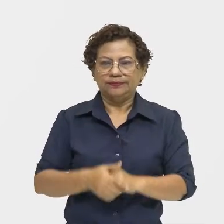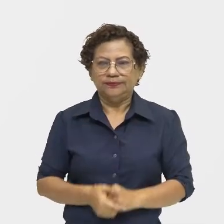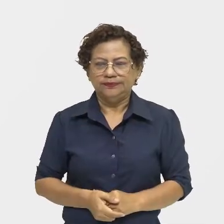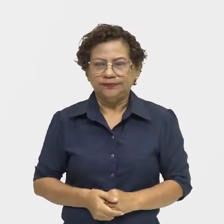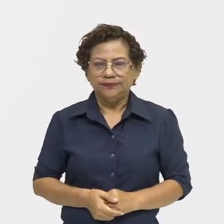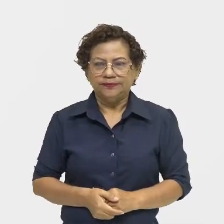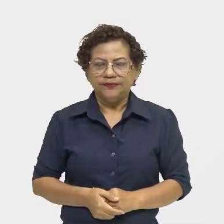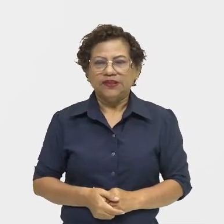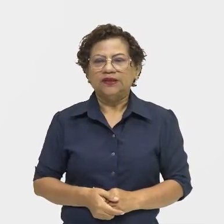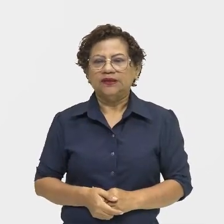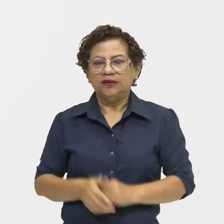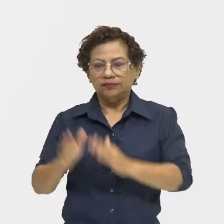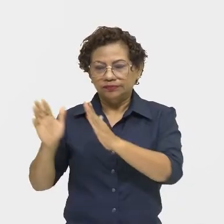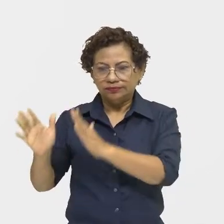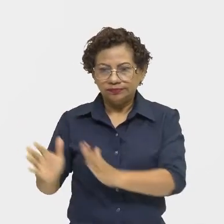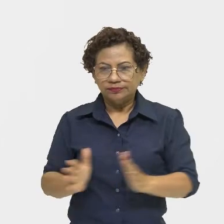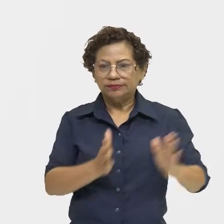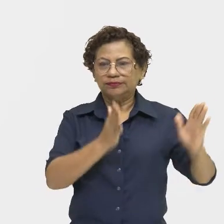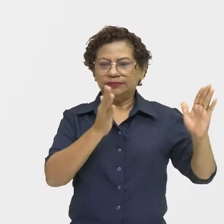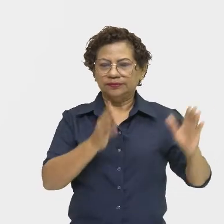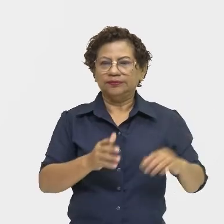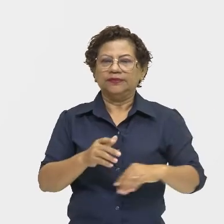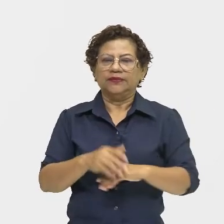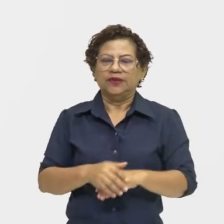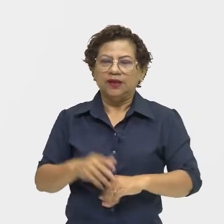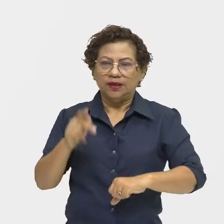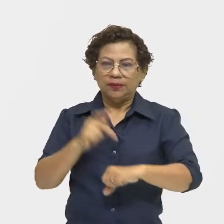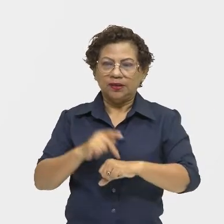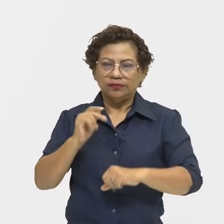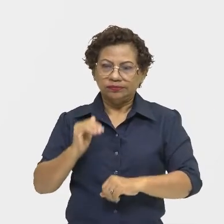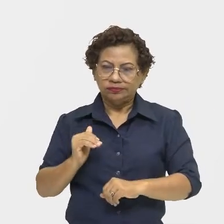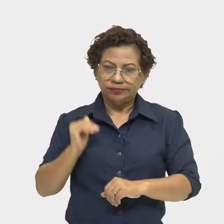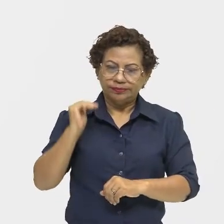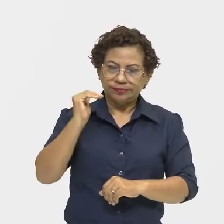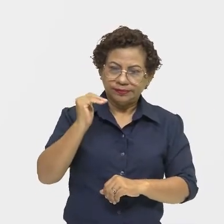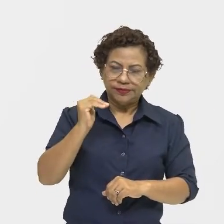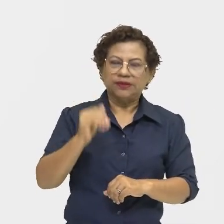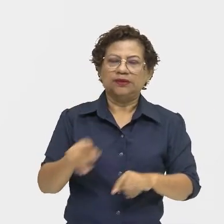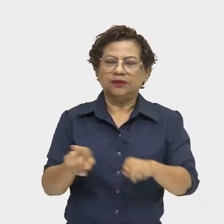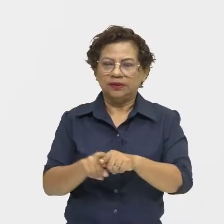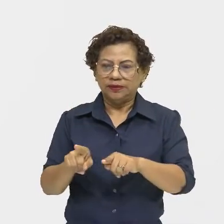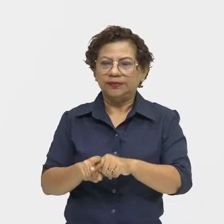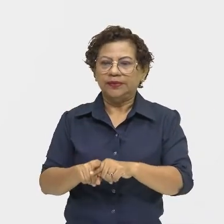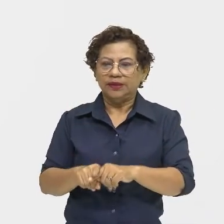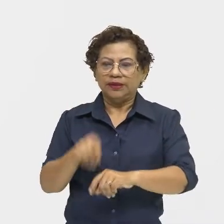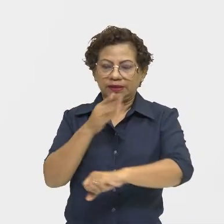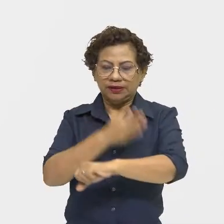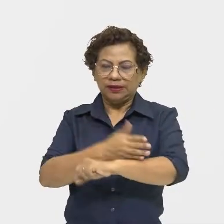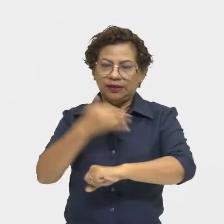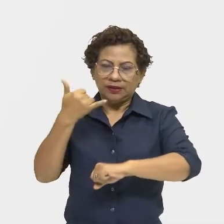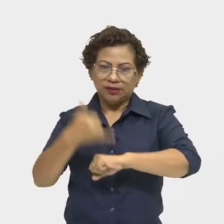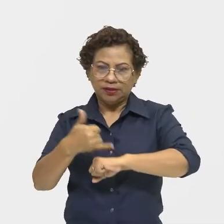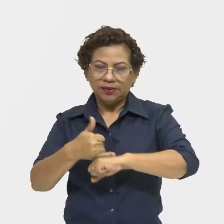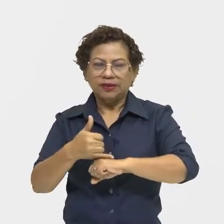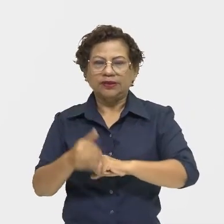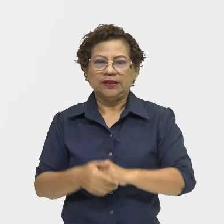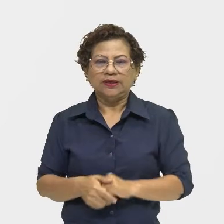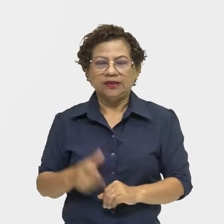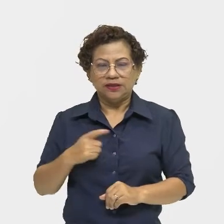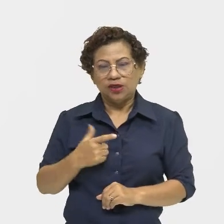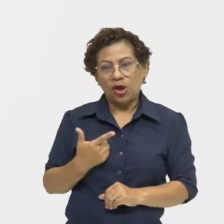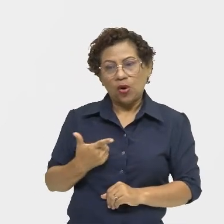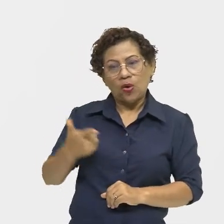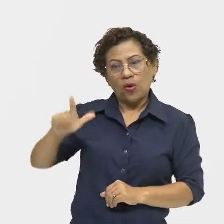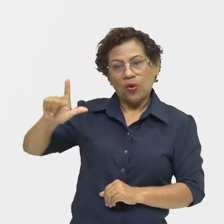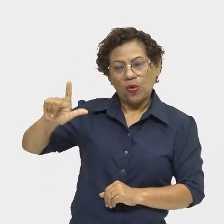do paleolítico superior, inferior, superior, do neolítico e da idade dos metais, nós vamos para uma outra